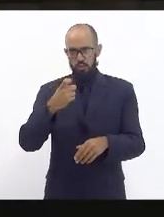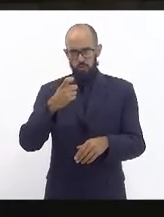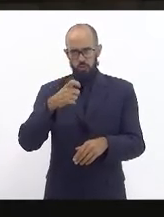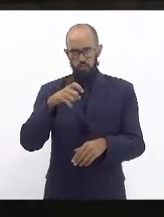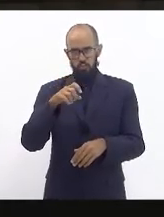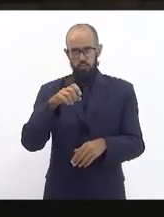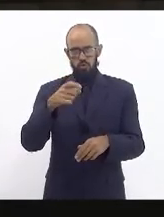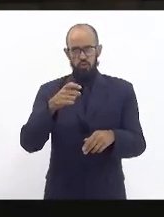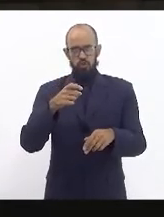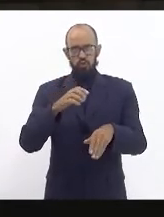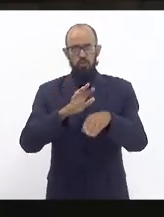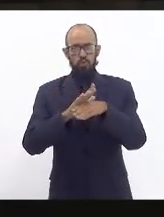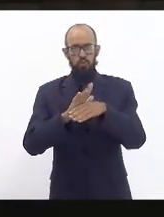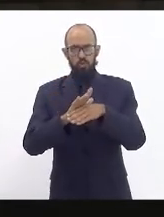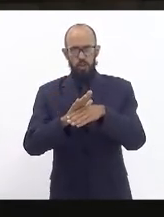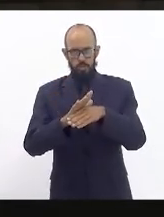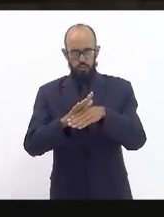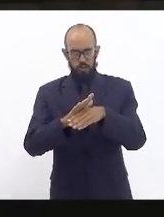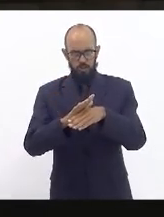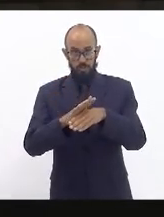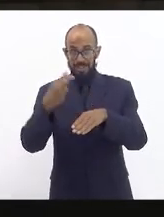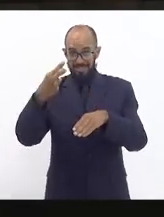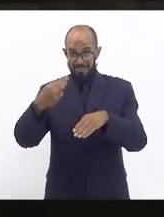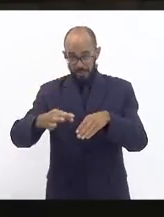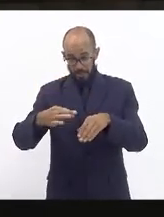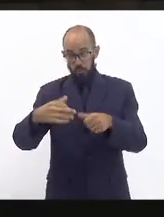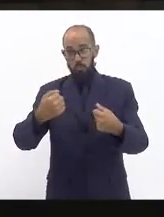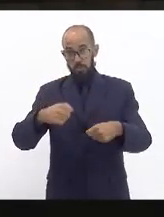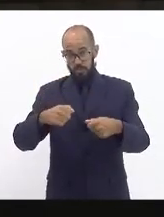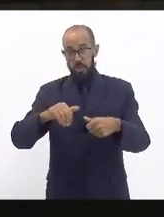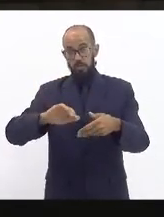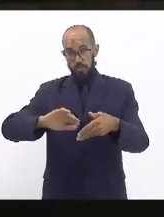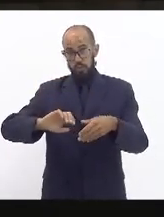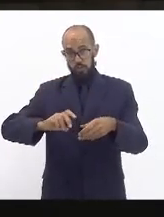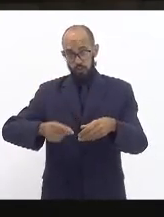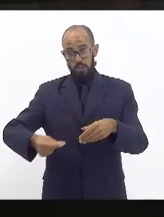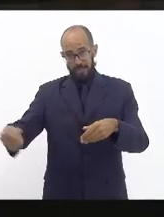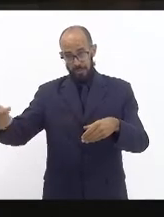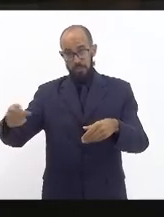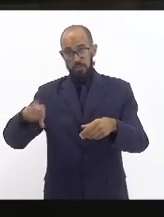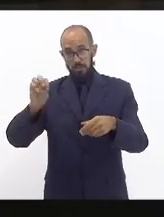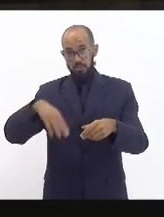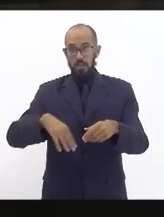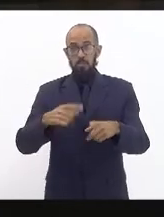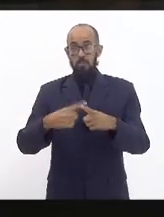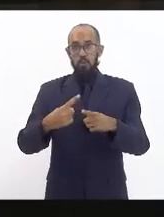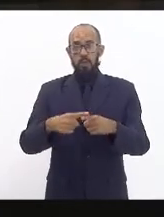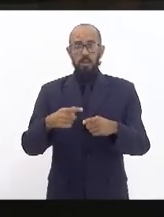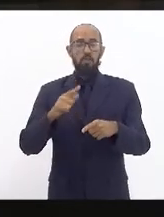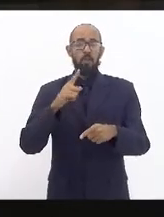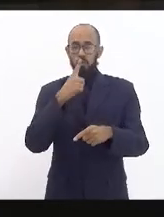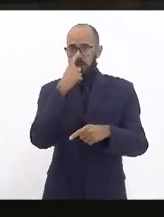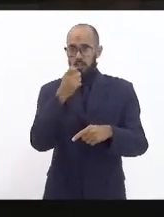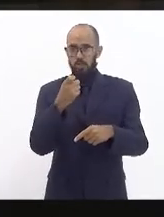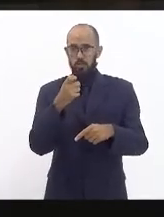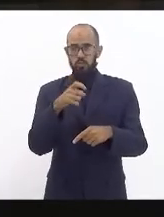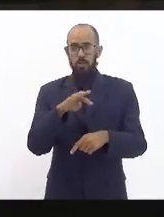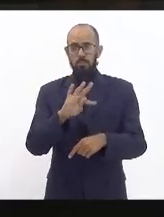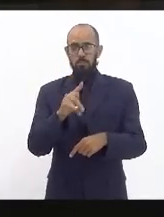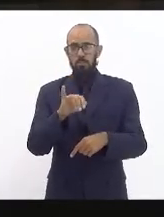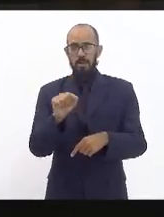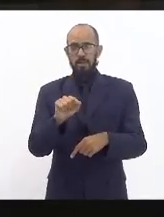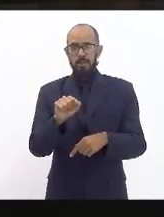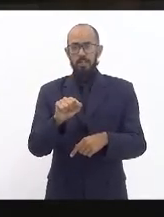Caxias com todo corretamente que tinham que tirar o lixão lá de Caxias estava derramando todo o lixo na Baía de Guanabara primeira coisa que pensaram